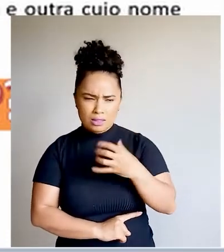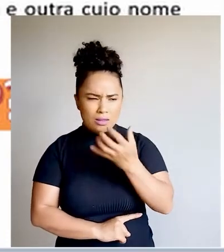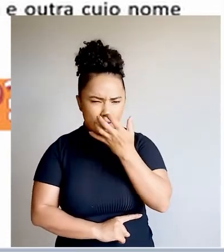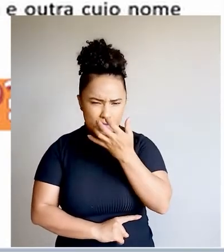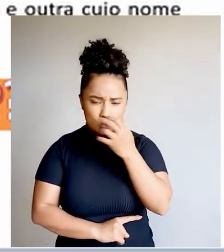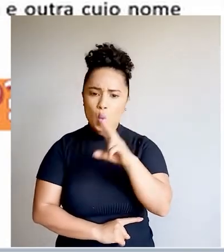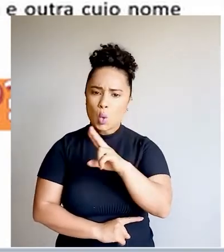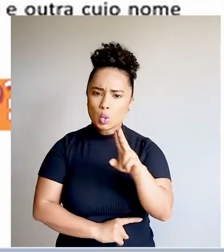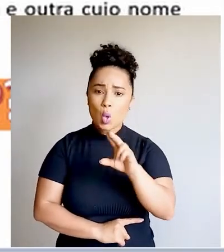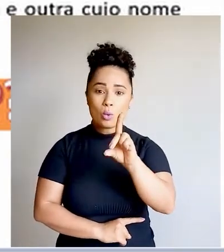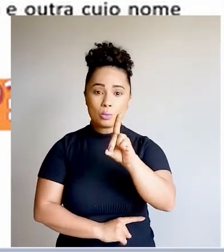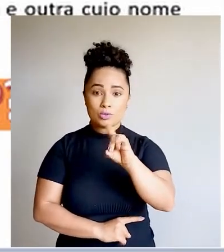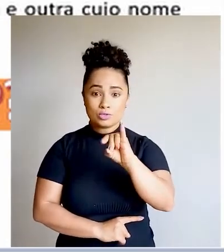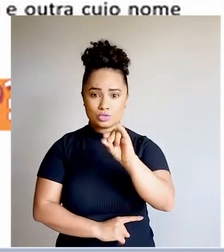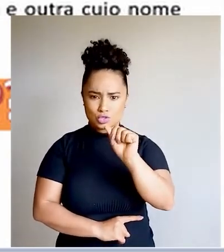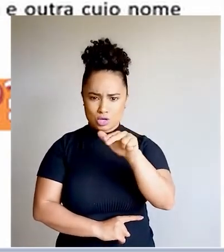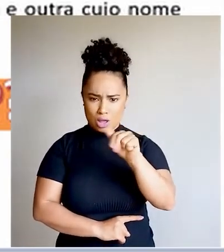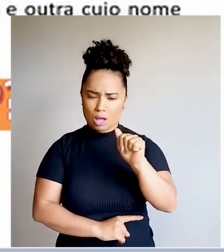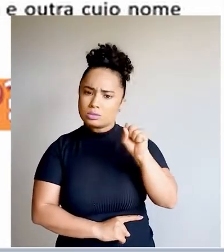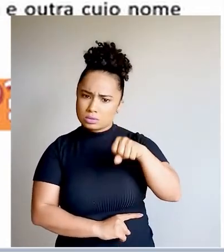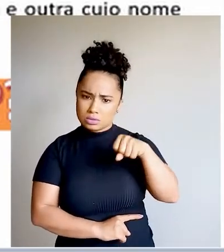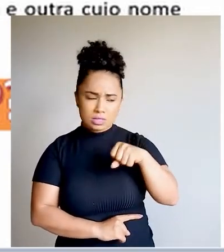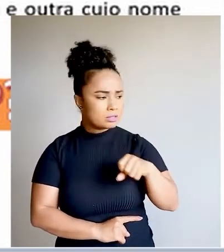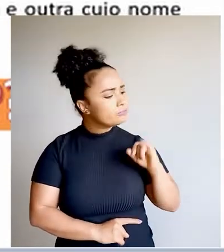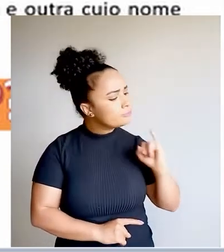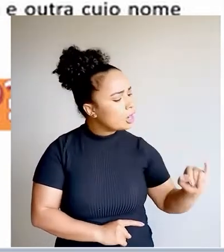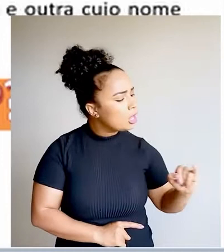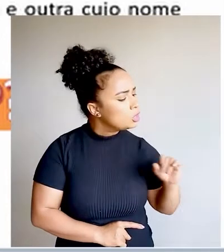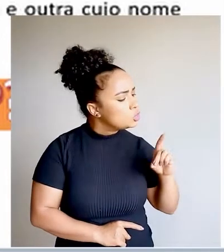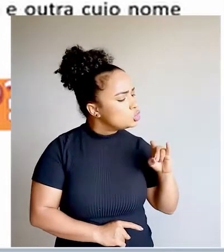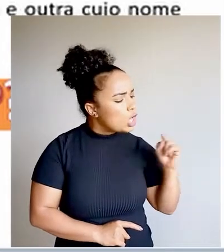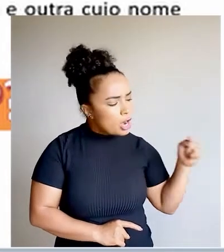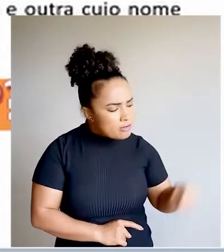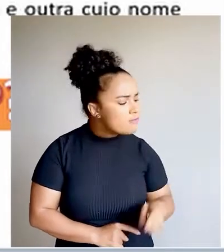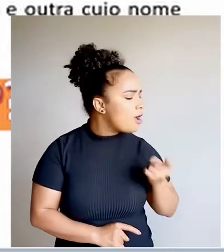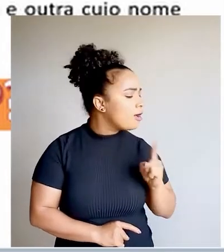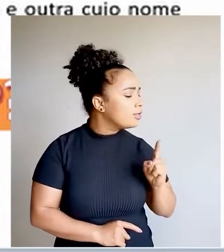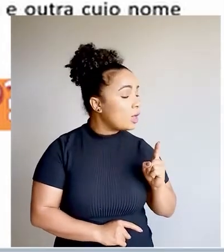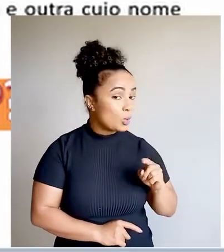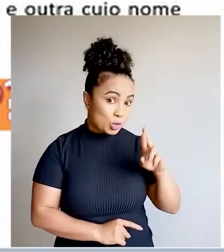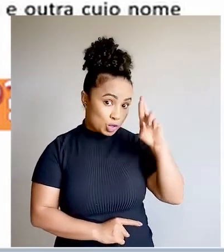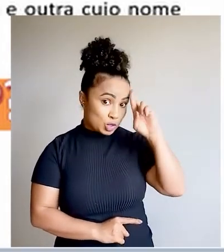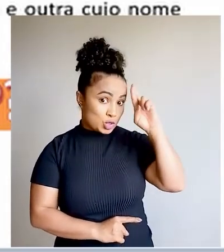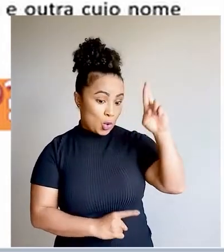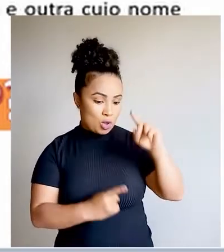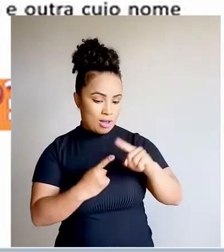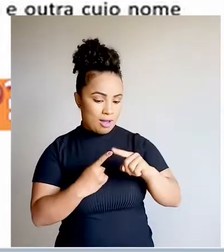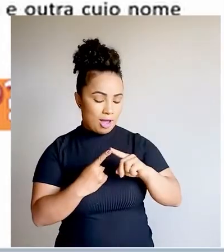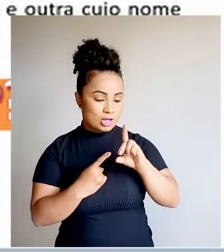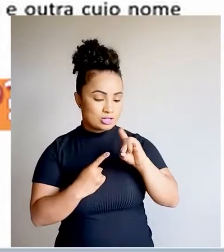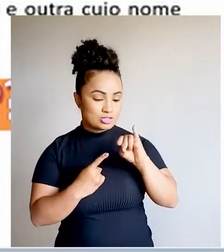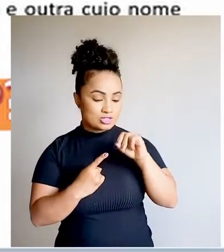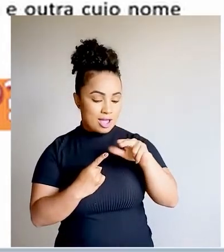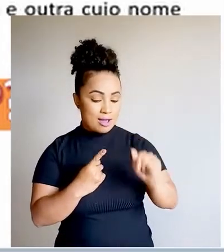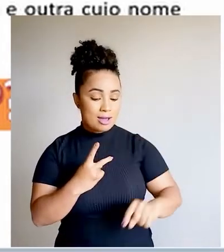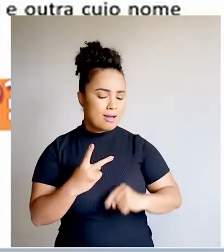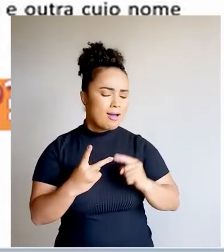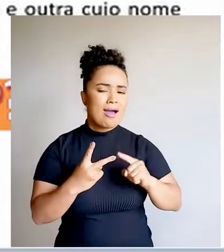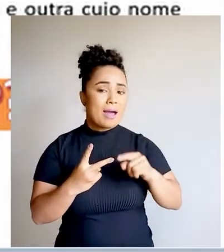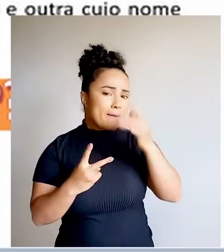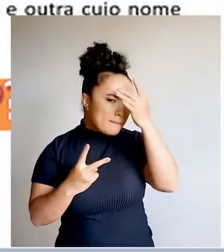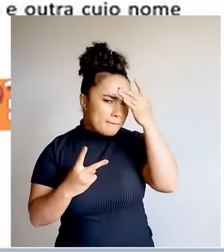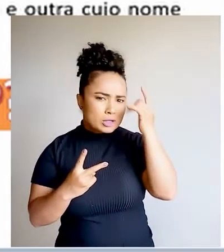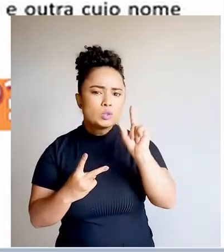Temos. Diana, não entre nessa casa. A dona fala para ela. Então, a dona é uma das personagens. E quem é a outra personagem?